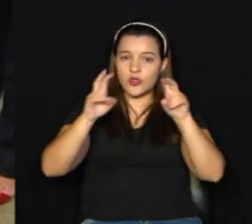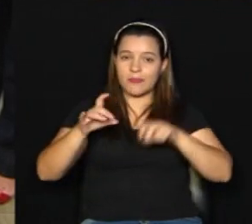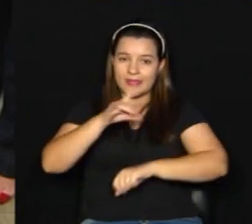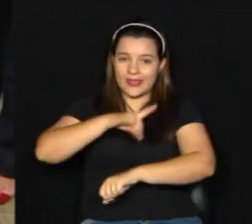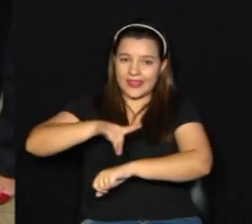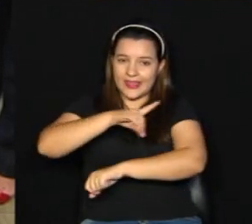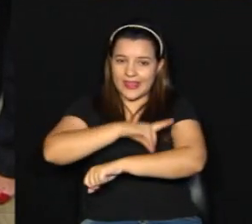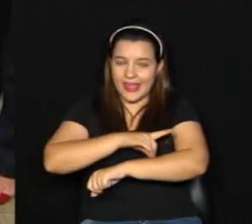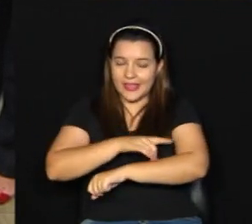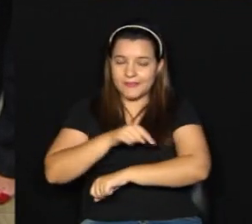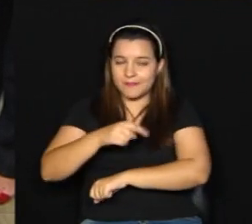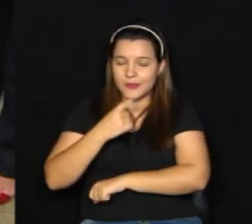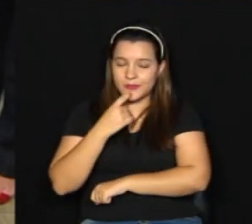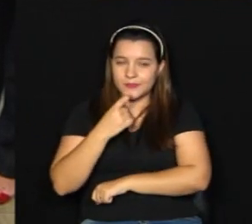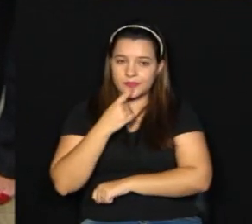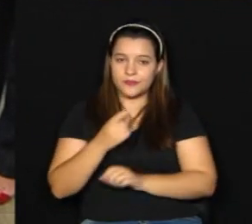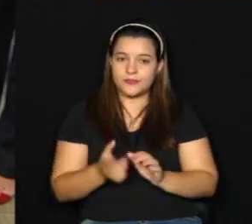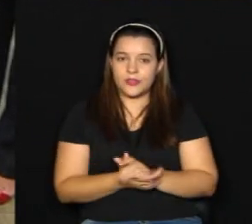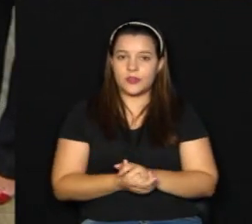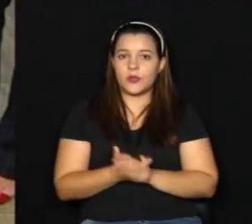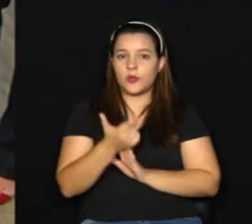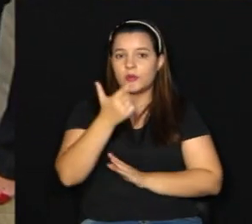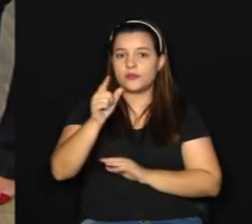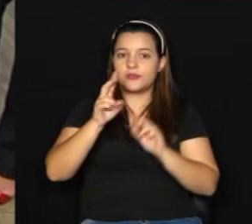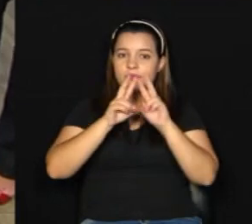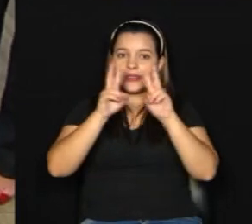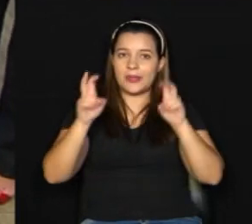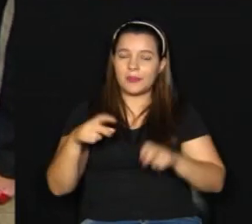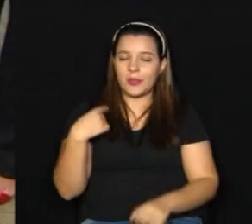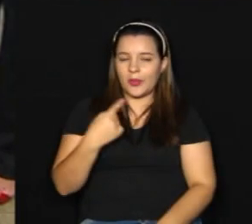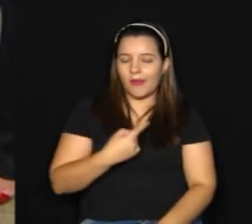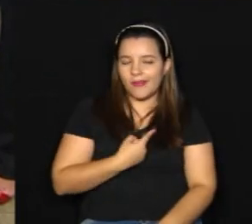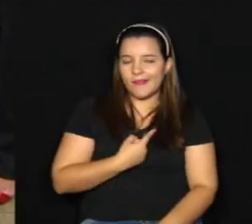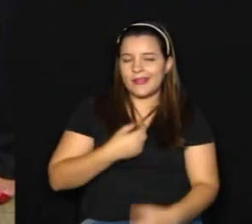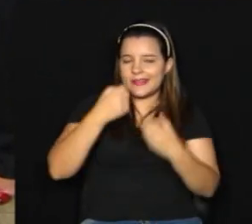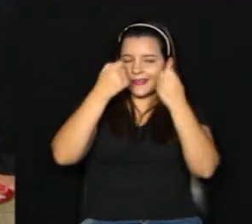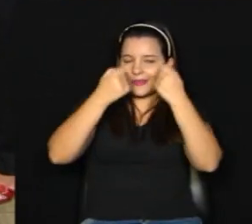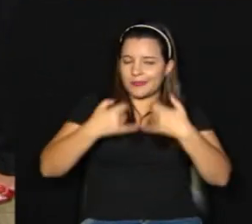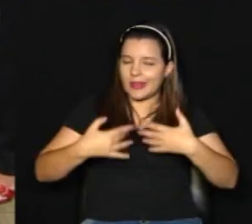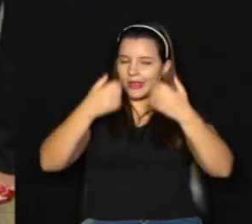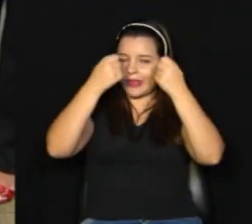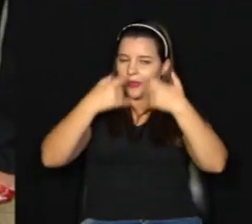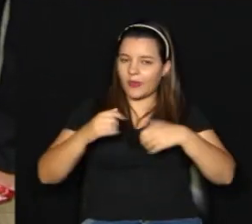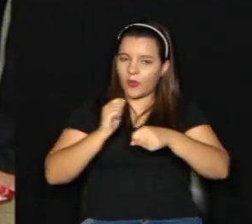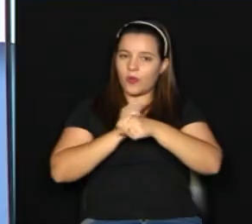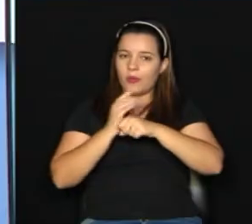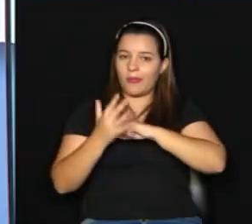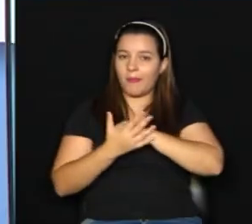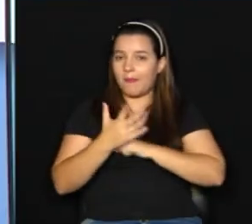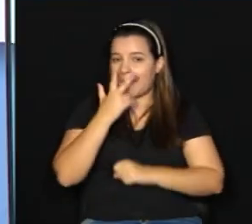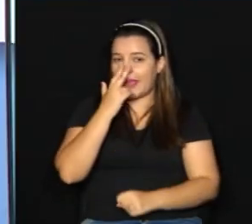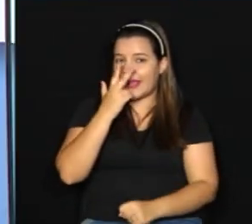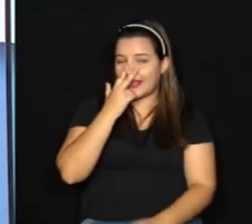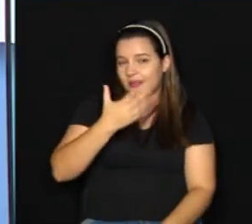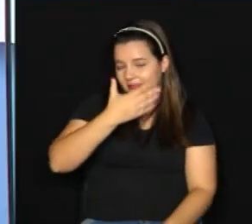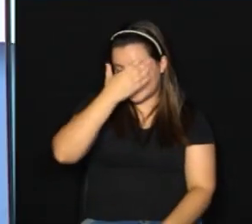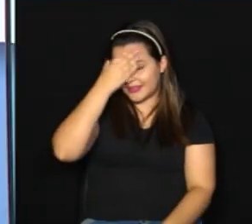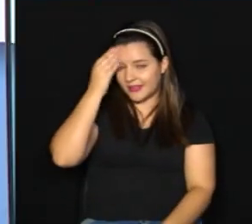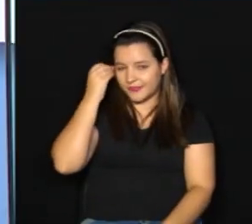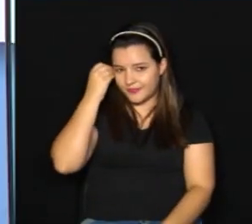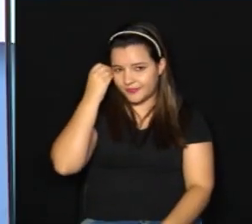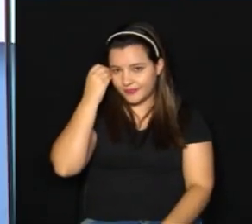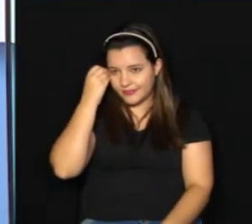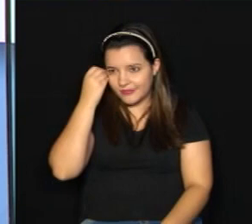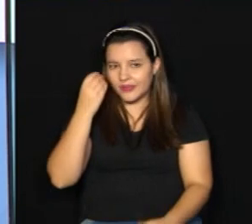cidade de Campinas, né? É, outra questão que, às vezes, a gente fala tanto de COVID-19 e as pessoas acabam perdendo aí